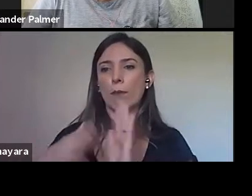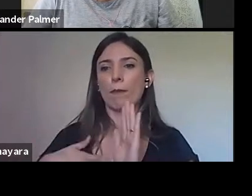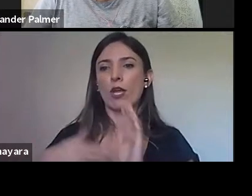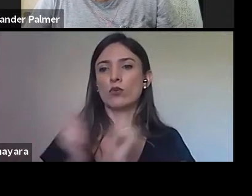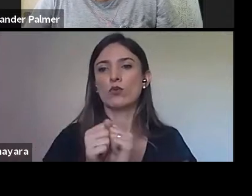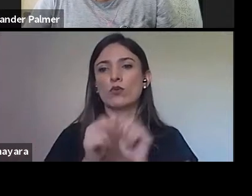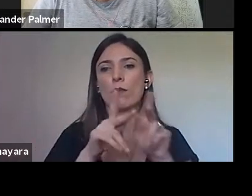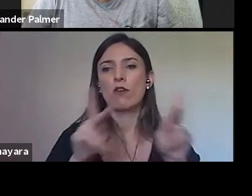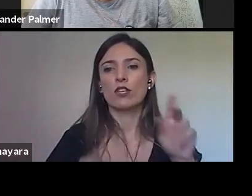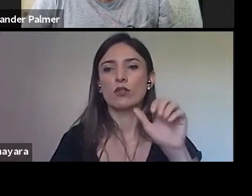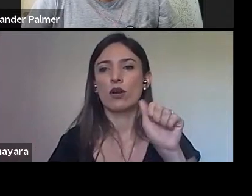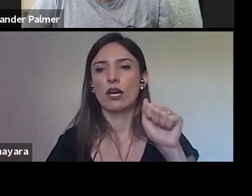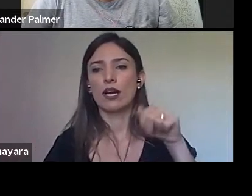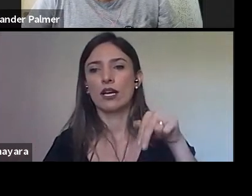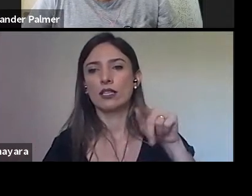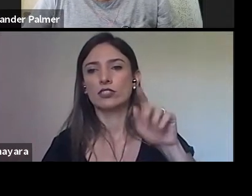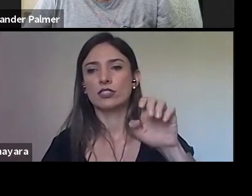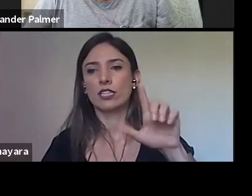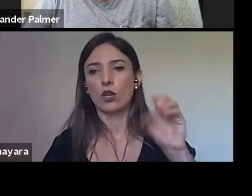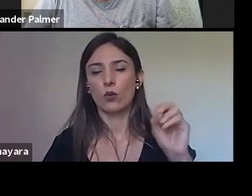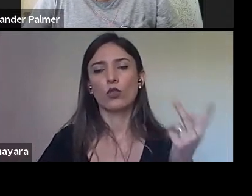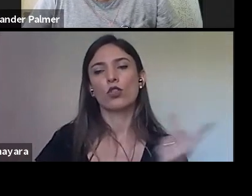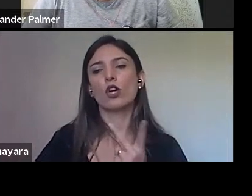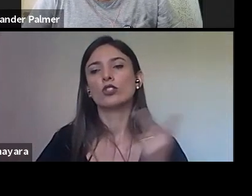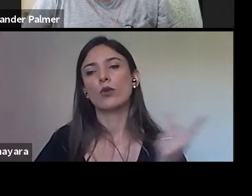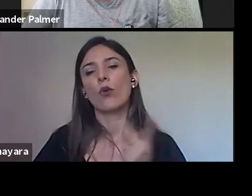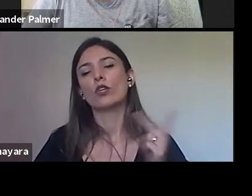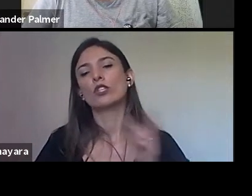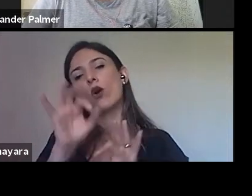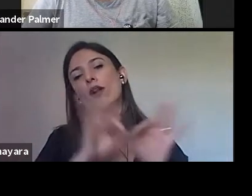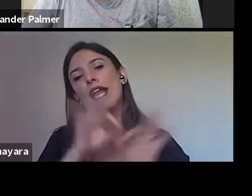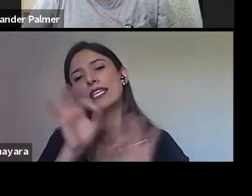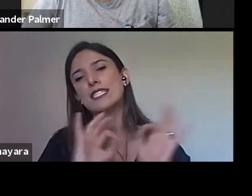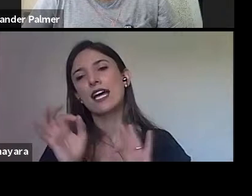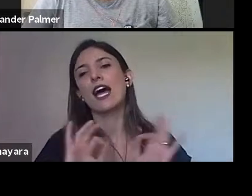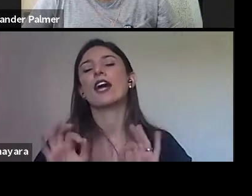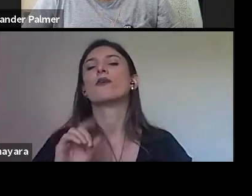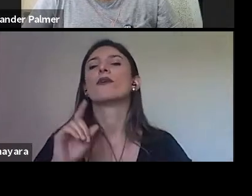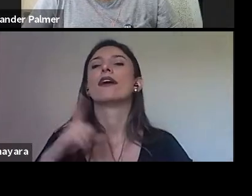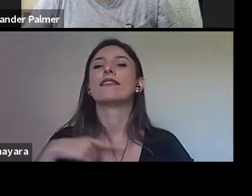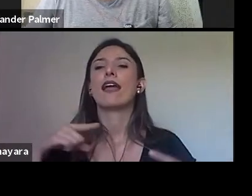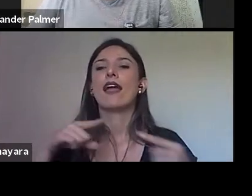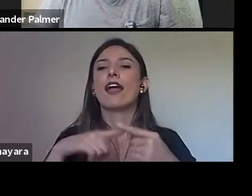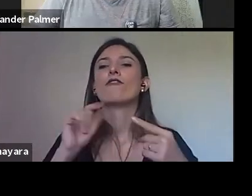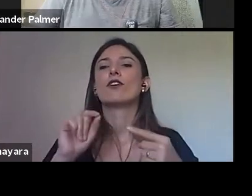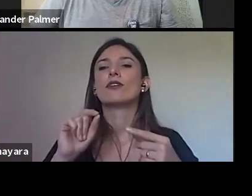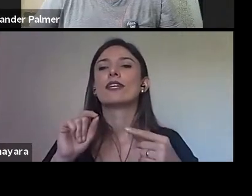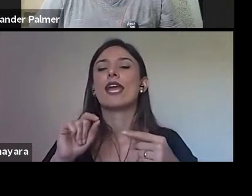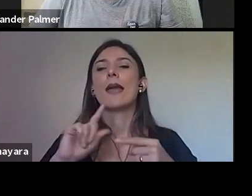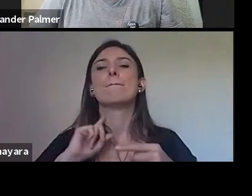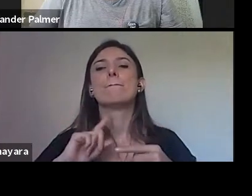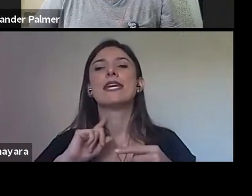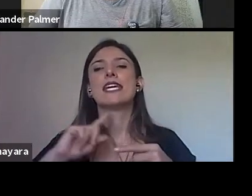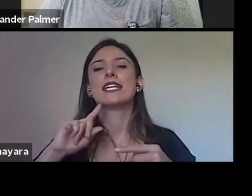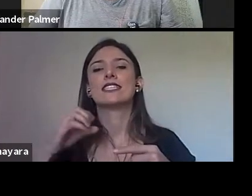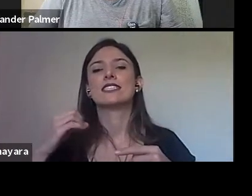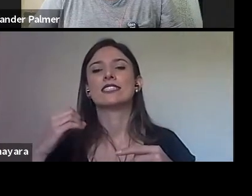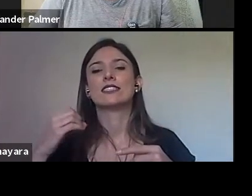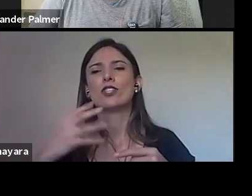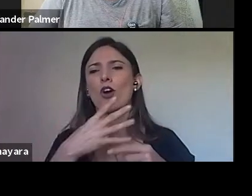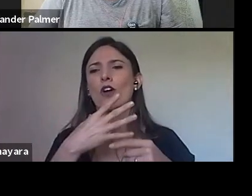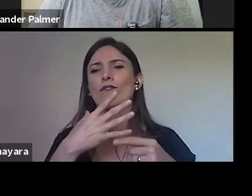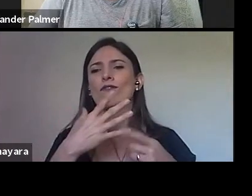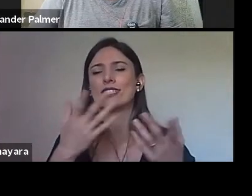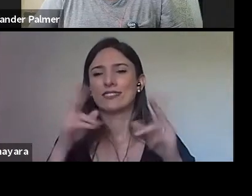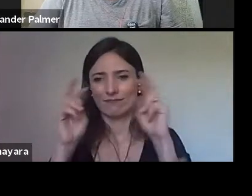que a gente está organizando, né? E que é vinculado a Minas Novas, tá? E tem